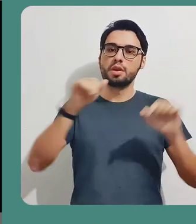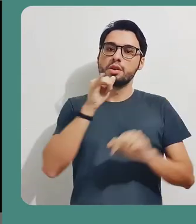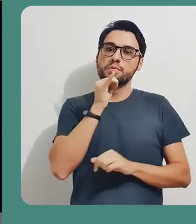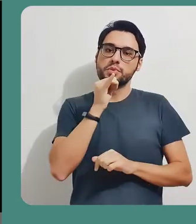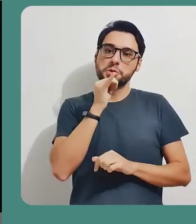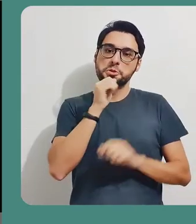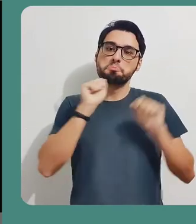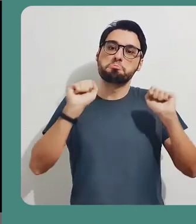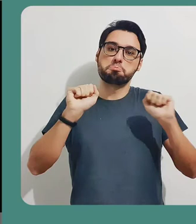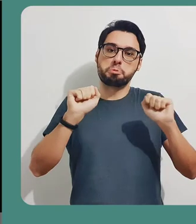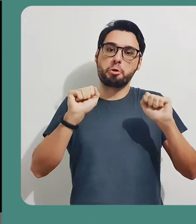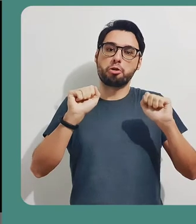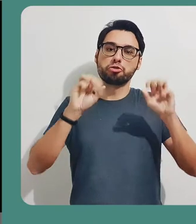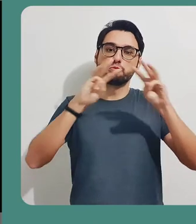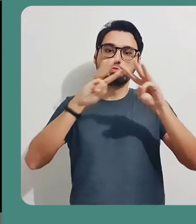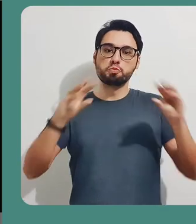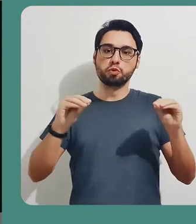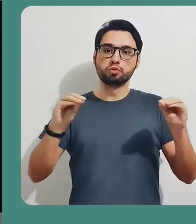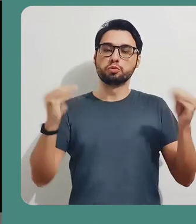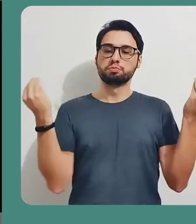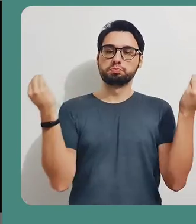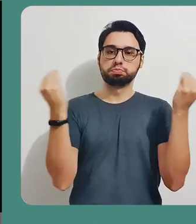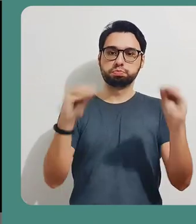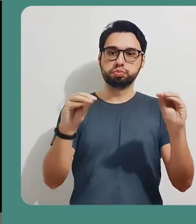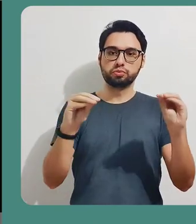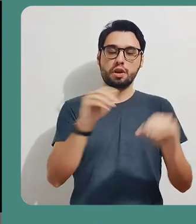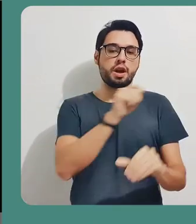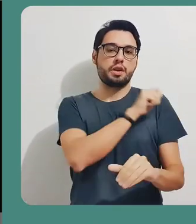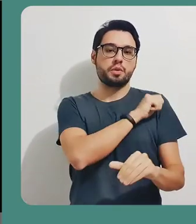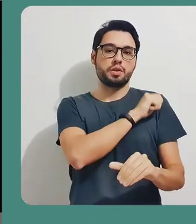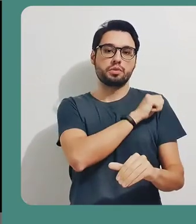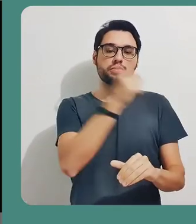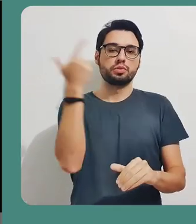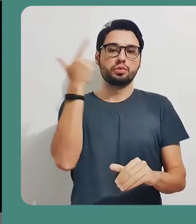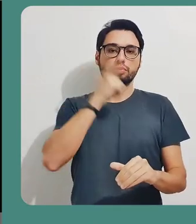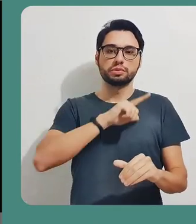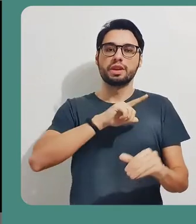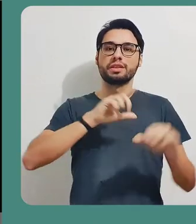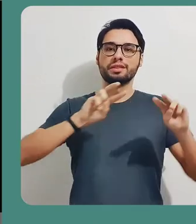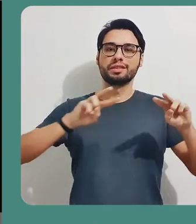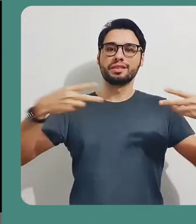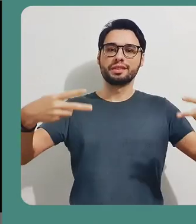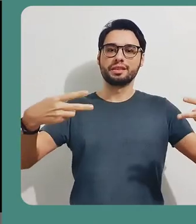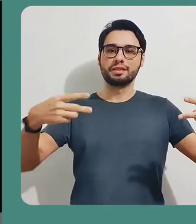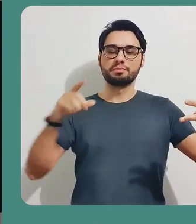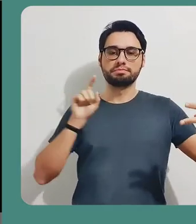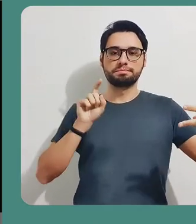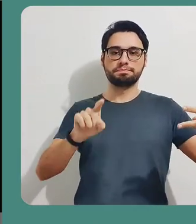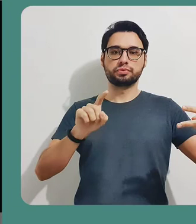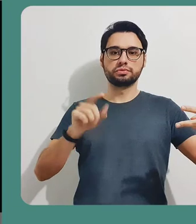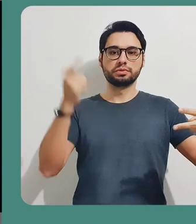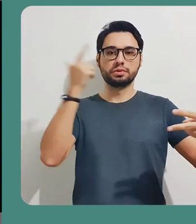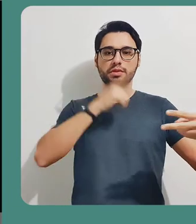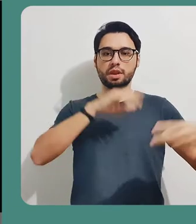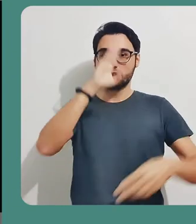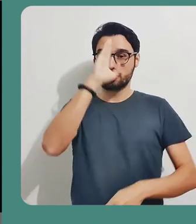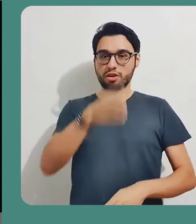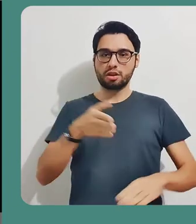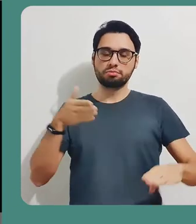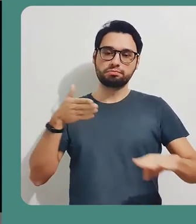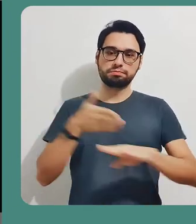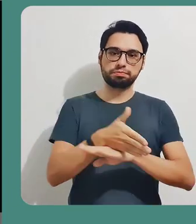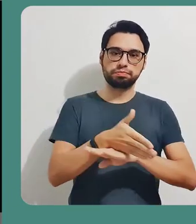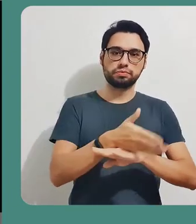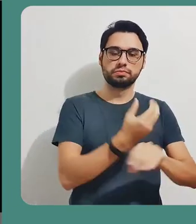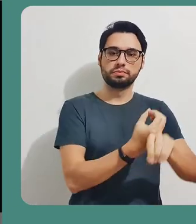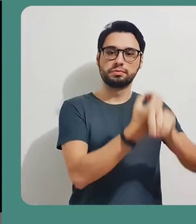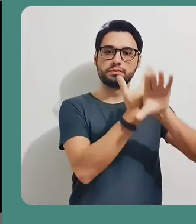copiar este link de acesso e compartilhar, por exemplo, lá no Moodle com seus estudantes, onde todo mundo